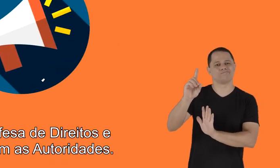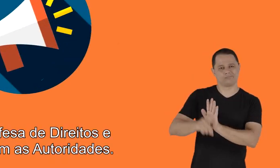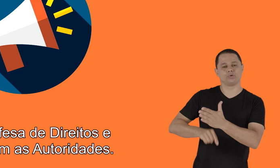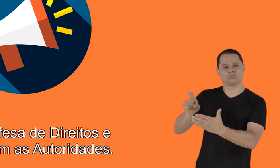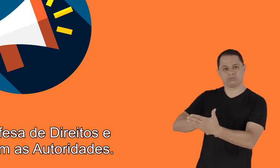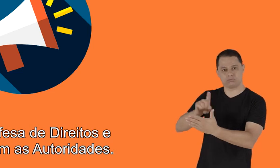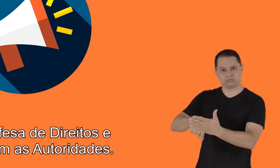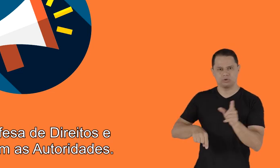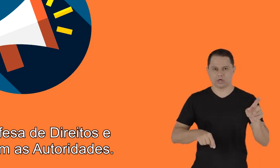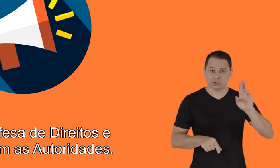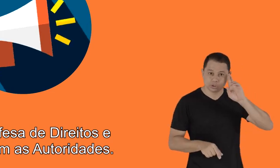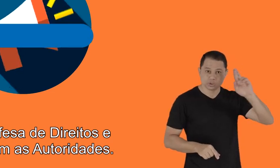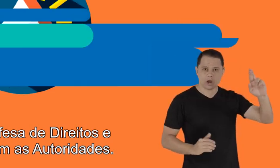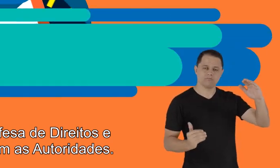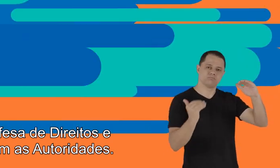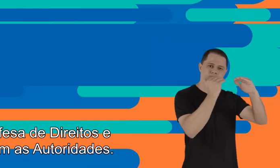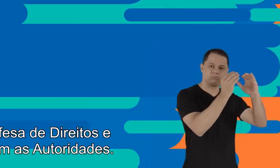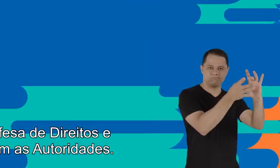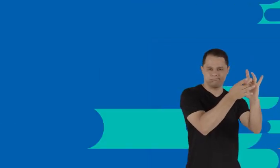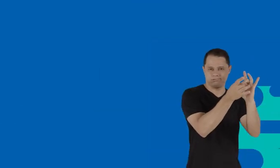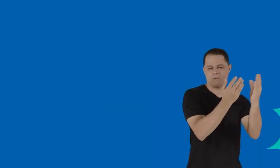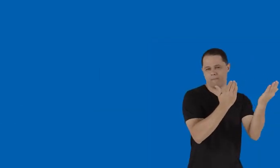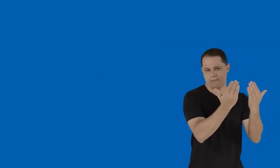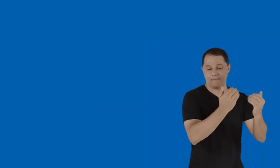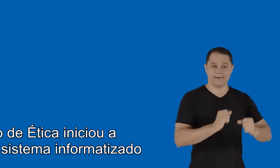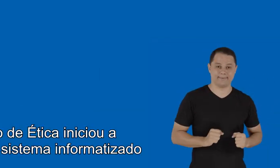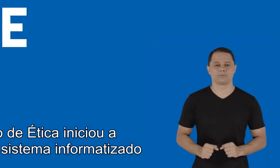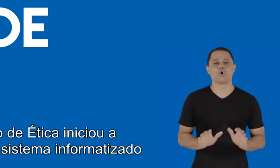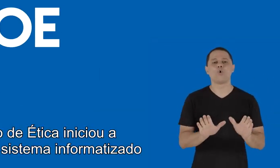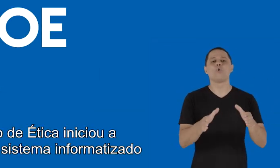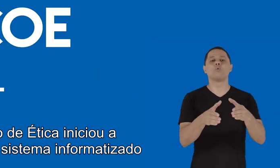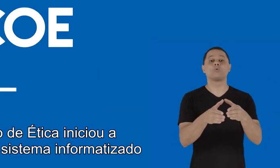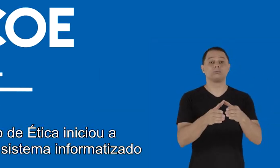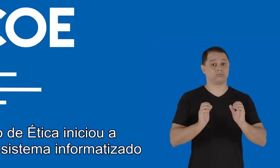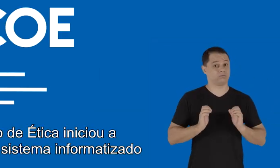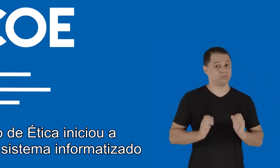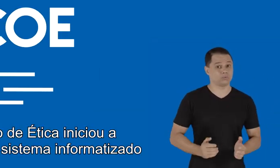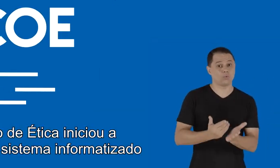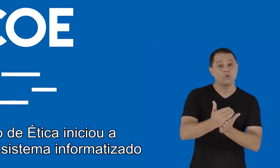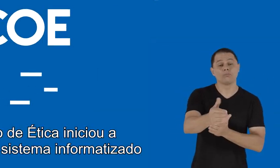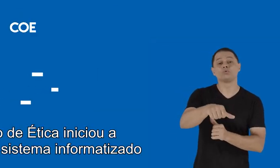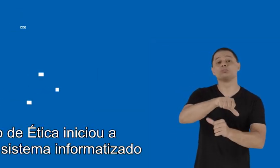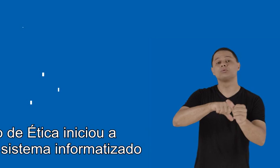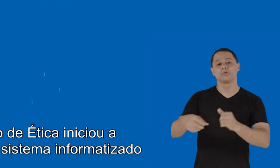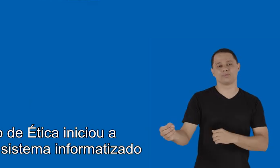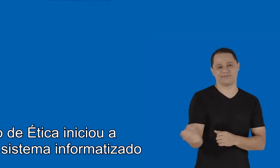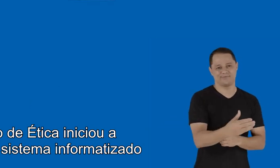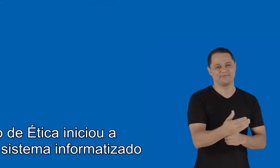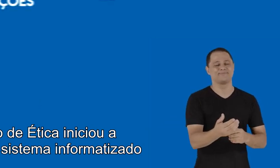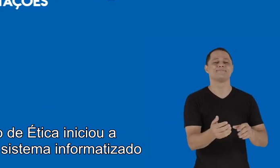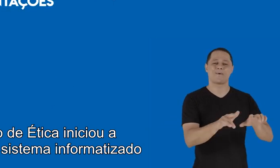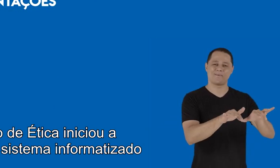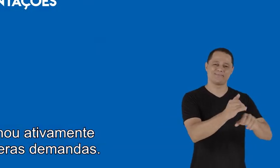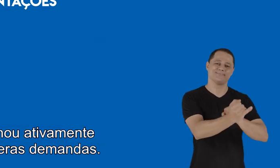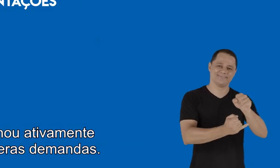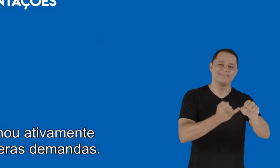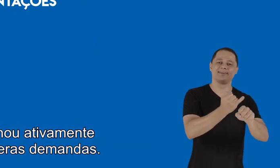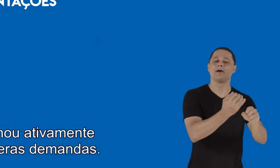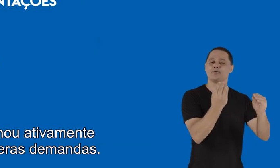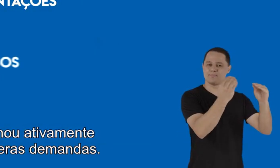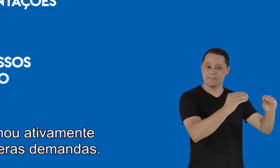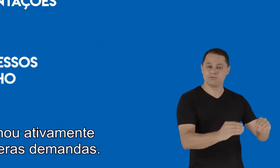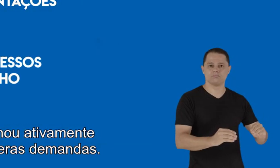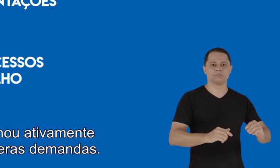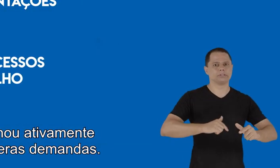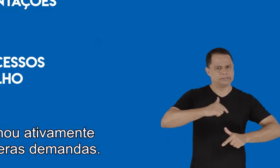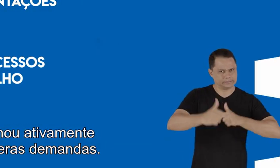Violação de direitos e gestão com as autoridades O Conselho de Ética iniciou a migração para sistema informatizado e trabalhou